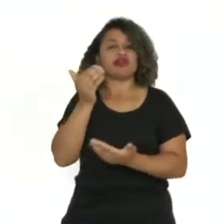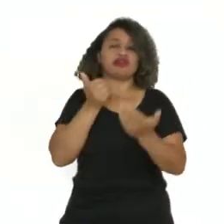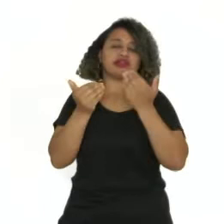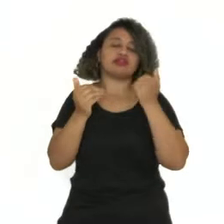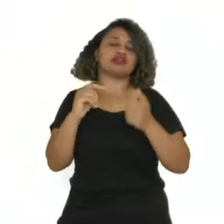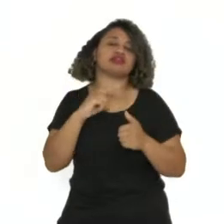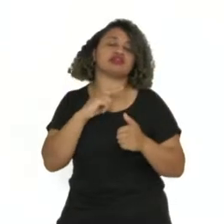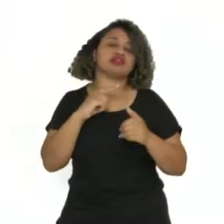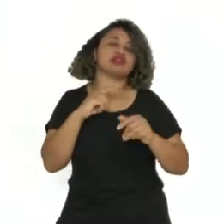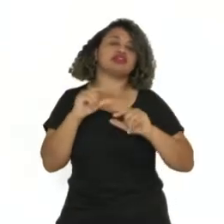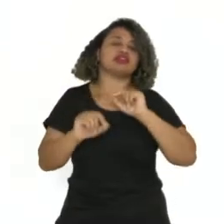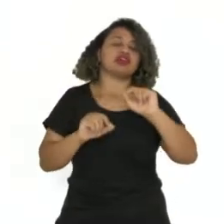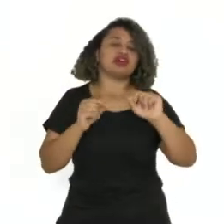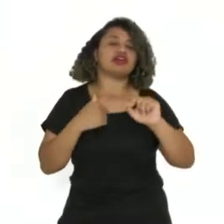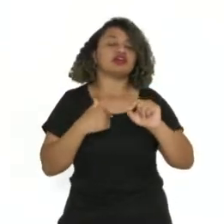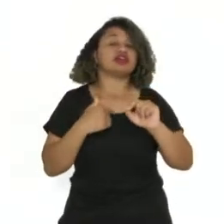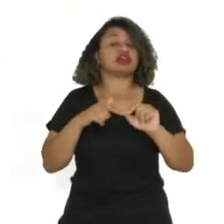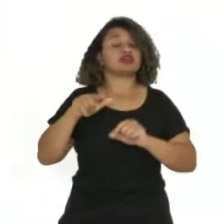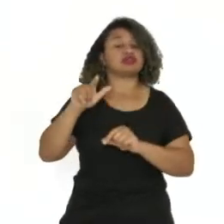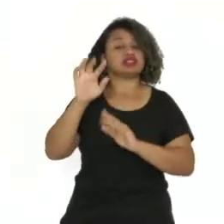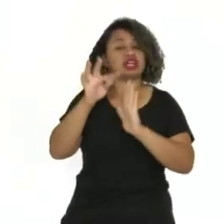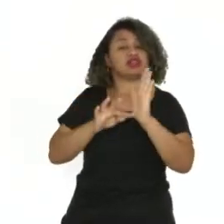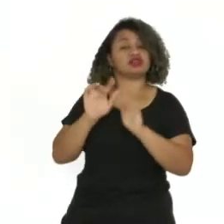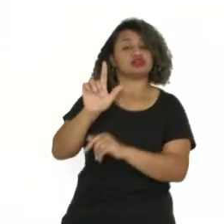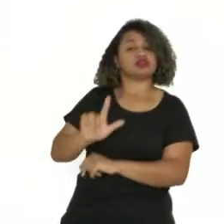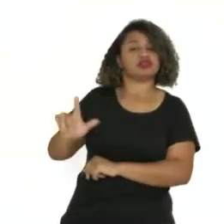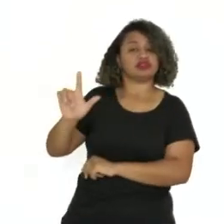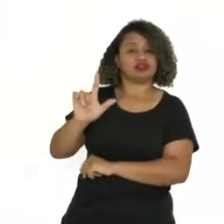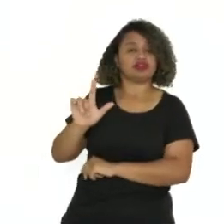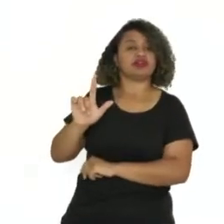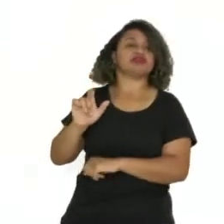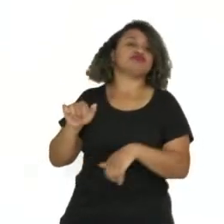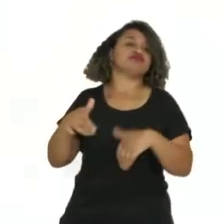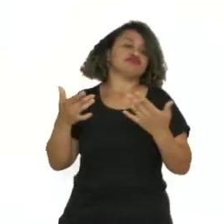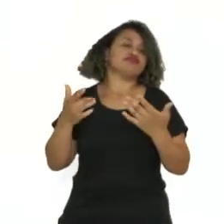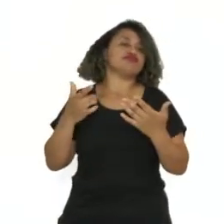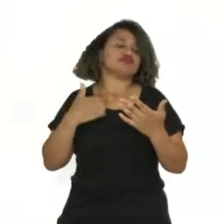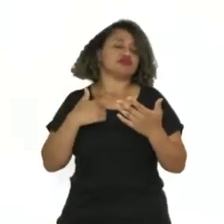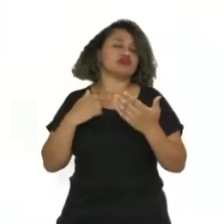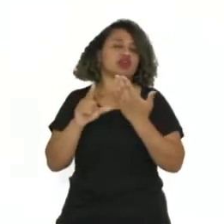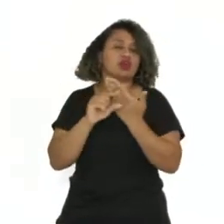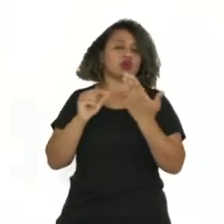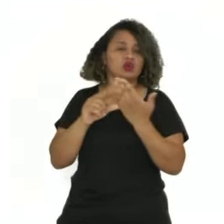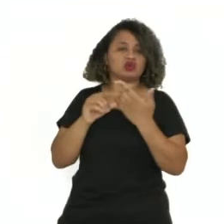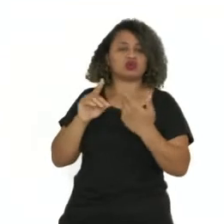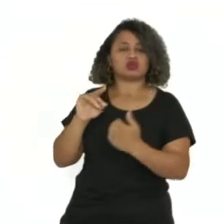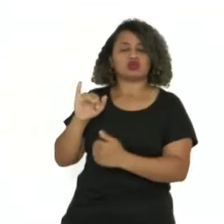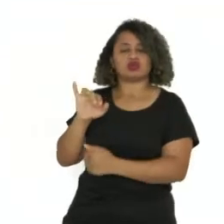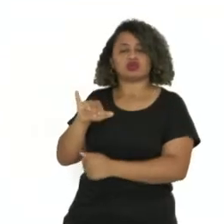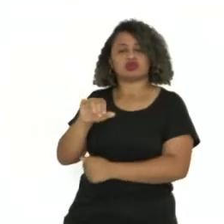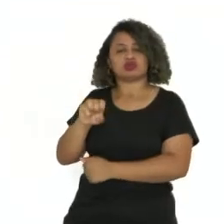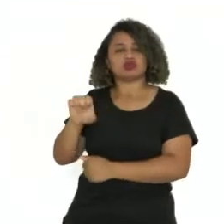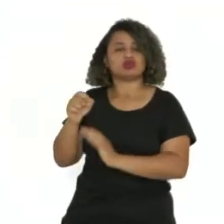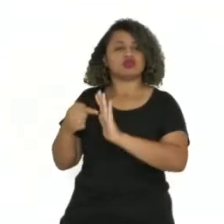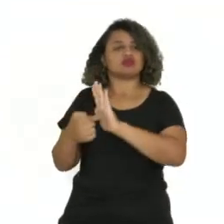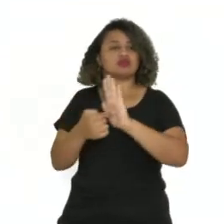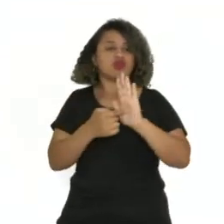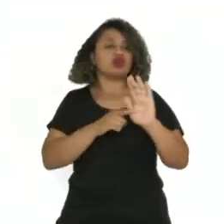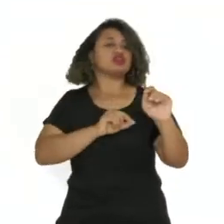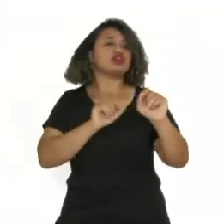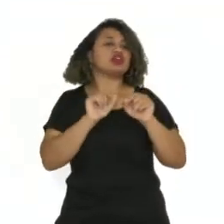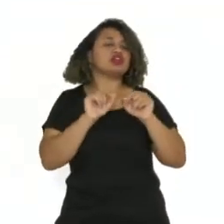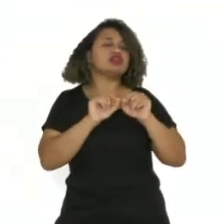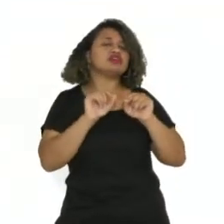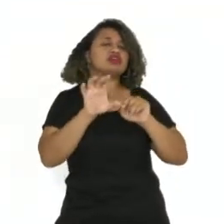aparecem nas grandes obras literárias. Nesse episódio, a escritora Denise Godinho conta seu trabalho de garimpar